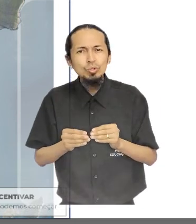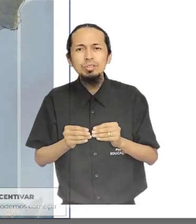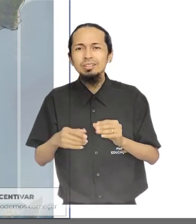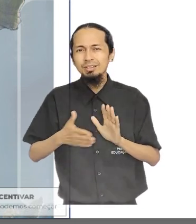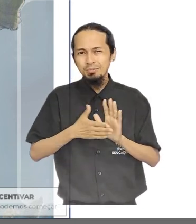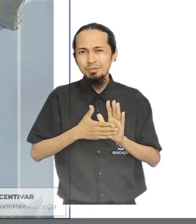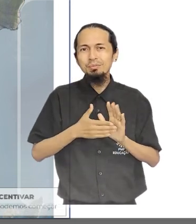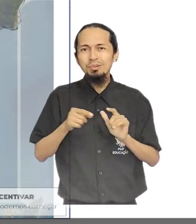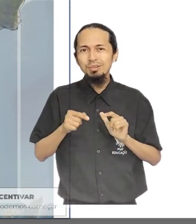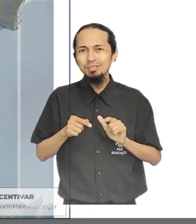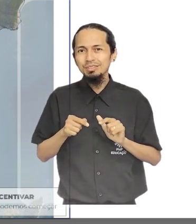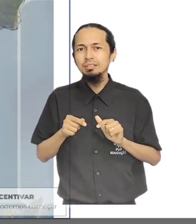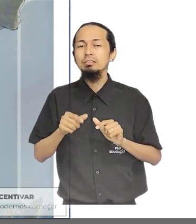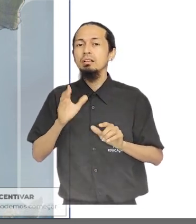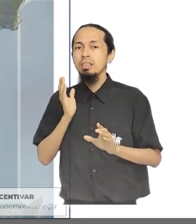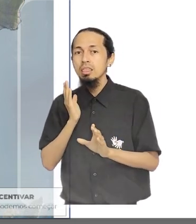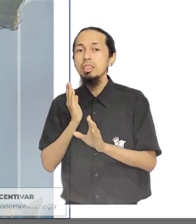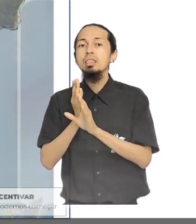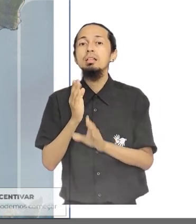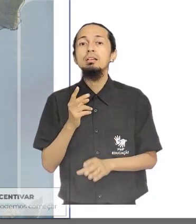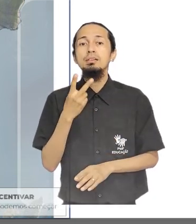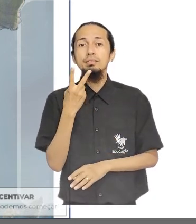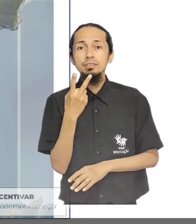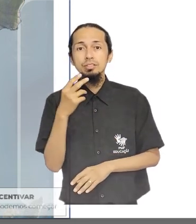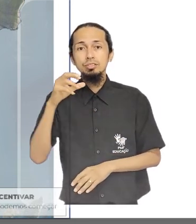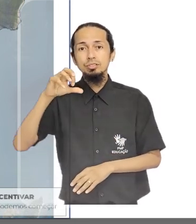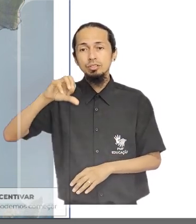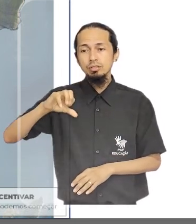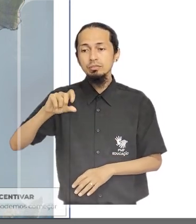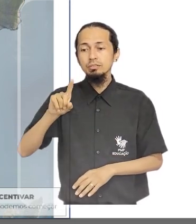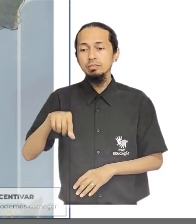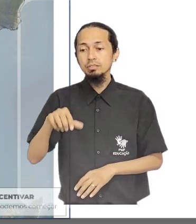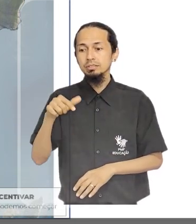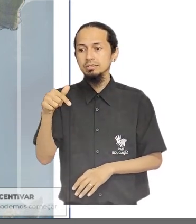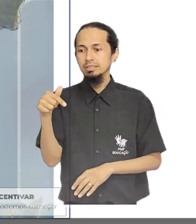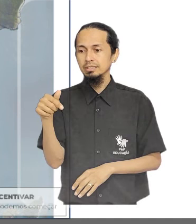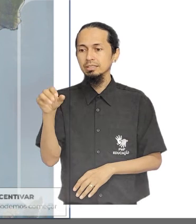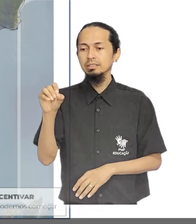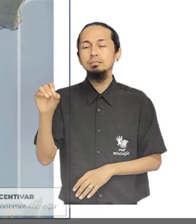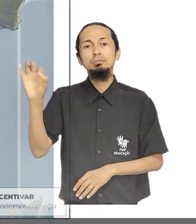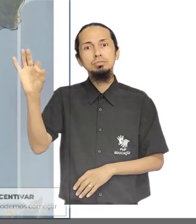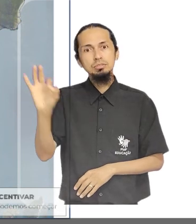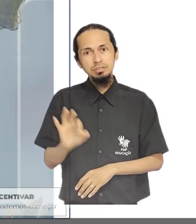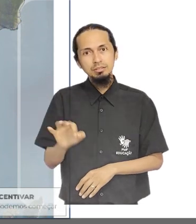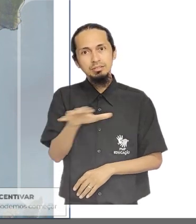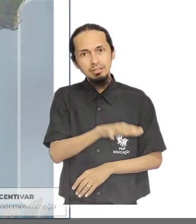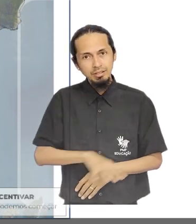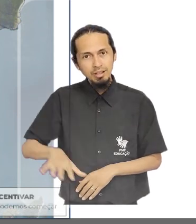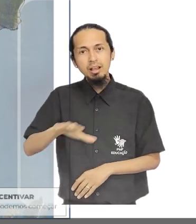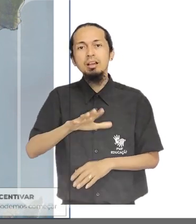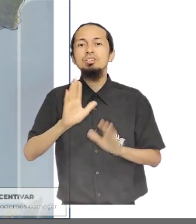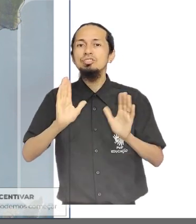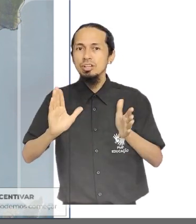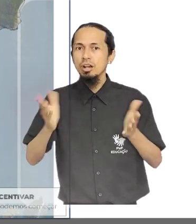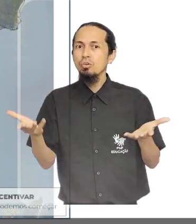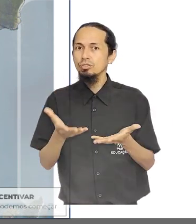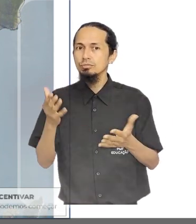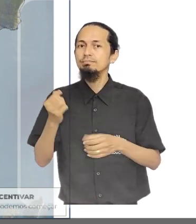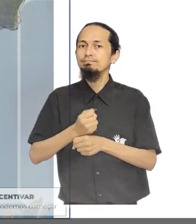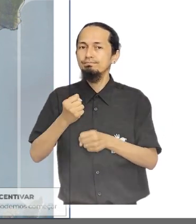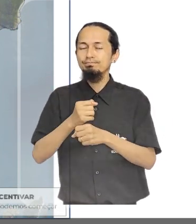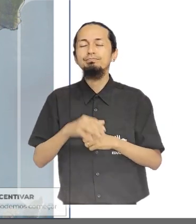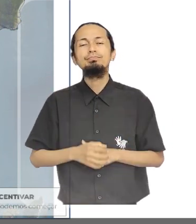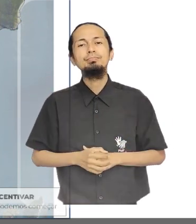aplicados conforme a proposta impactarão 29,70% da área urbanizada